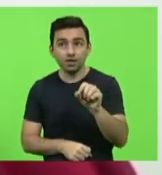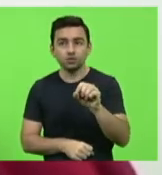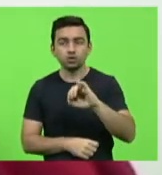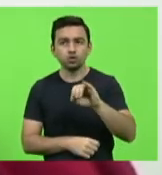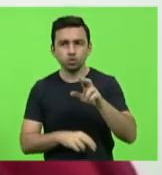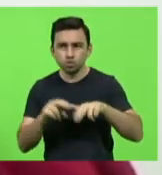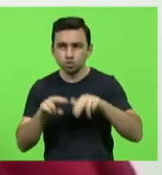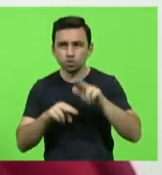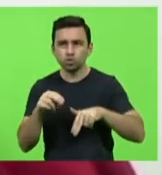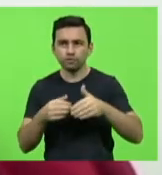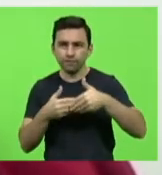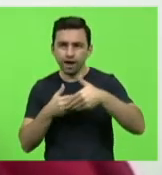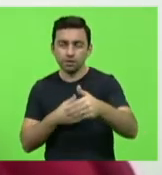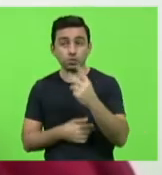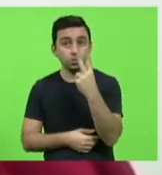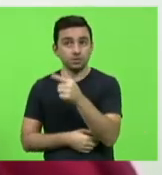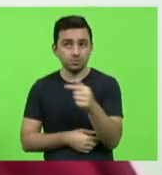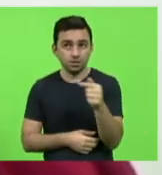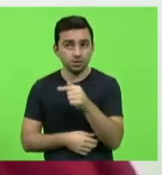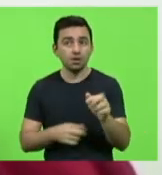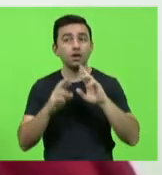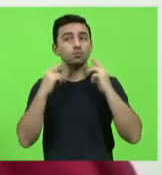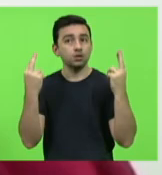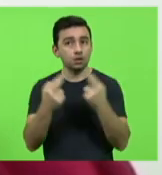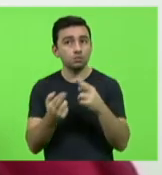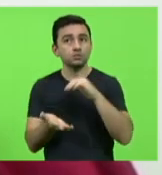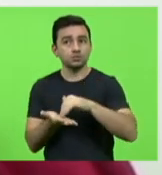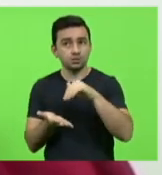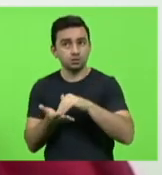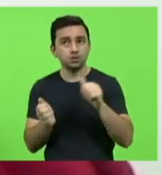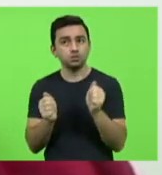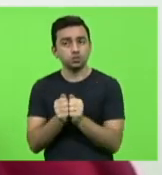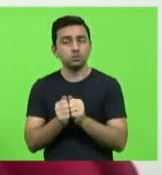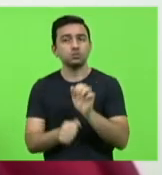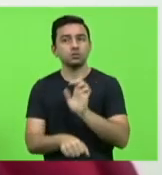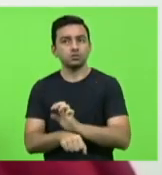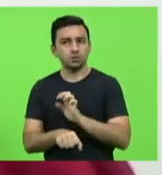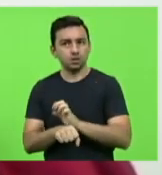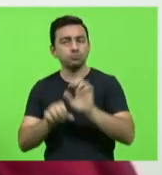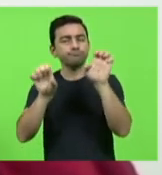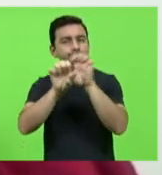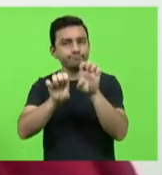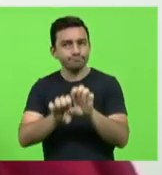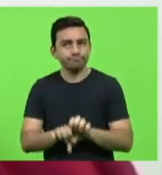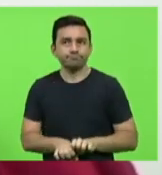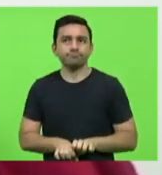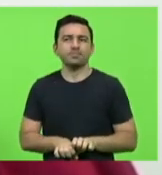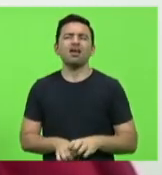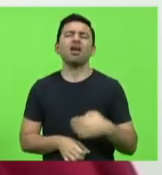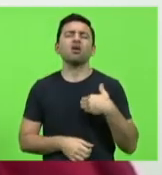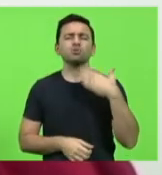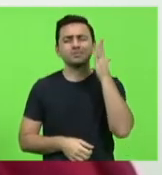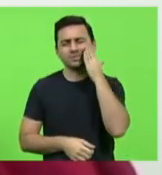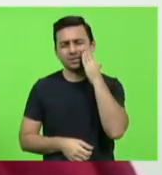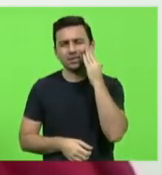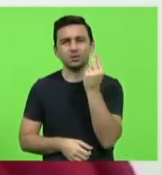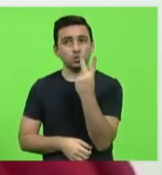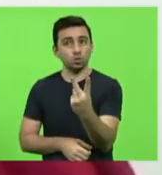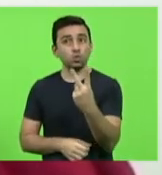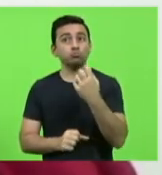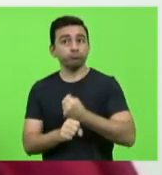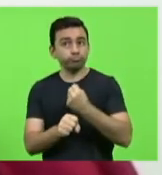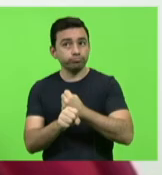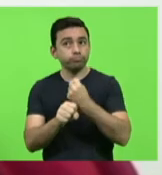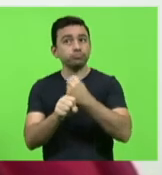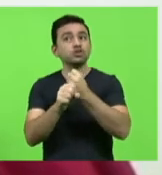semanas eu tenho uma audiência com o secretário estadual de infraestrutura eu sei que duas obras importantes já